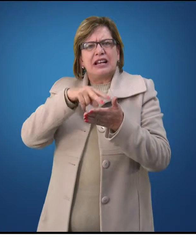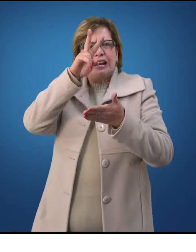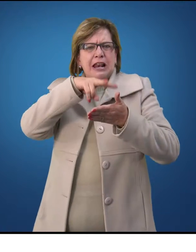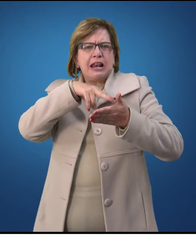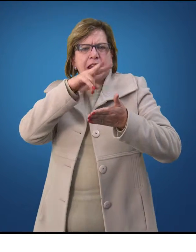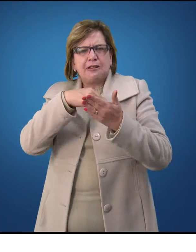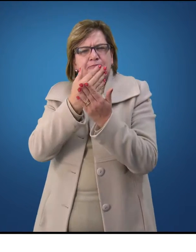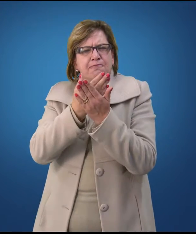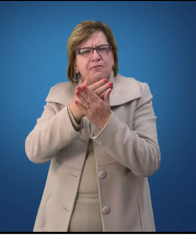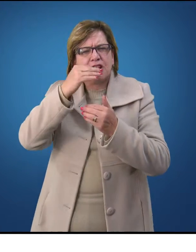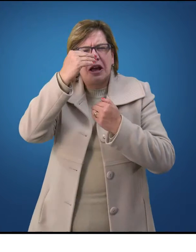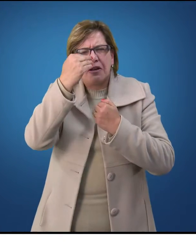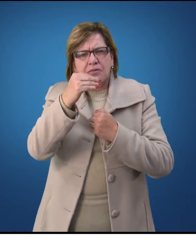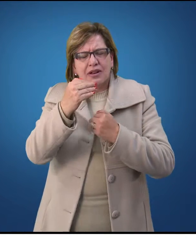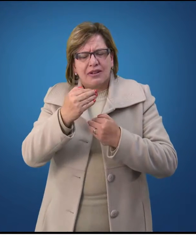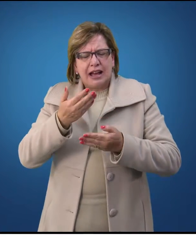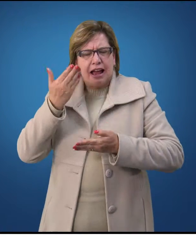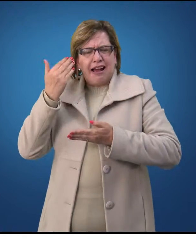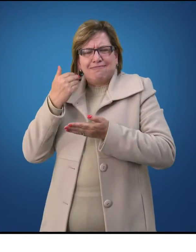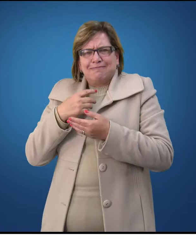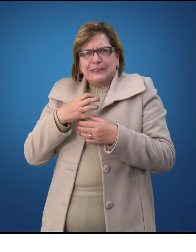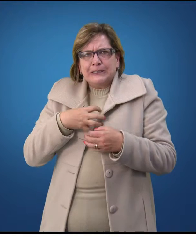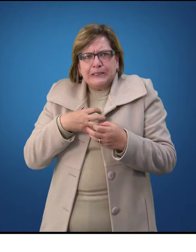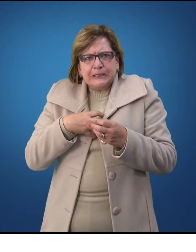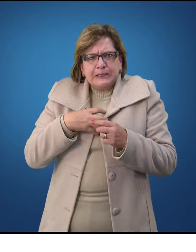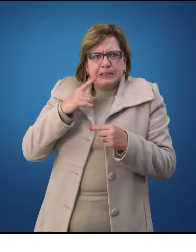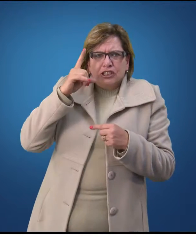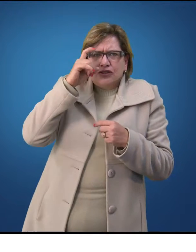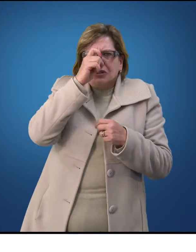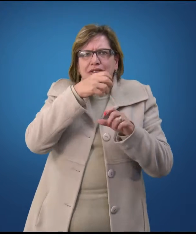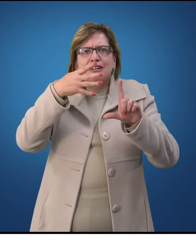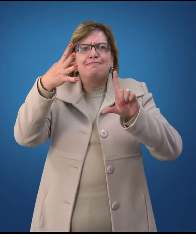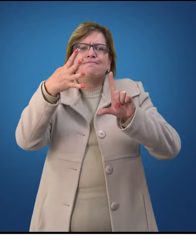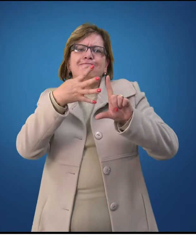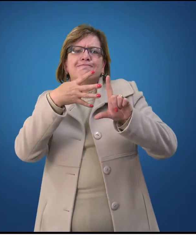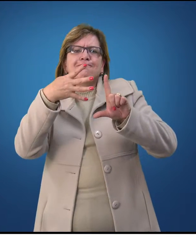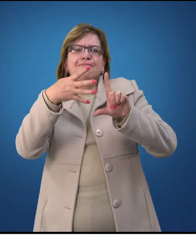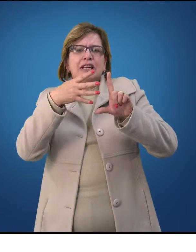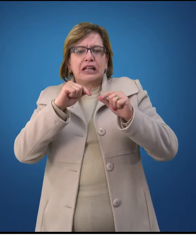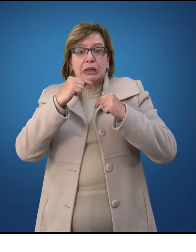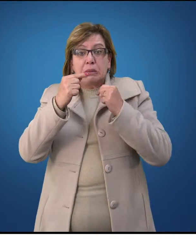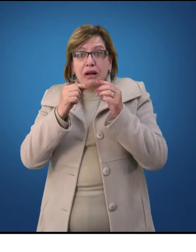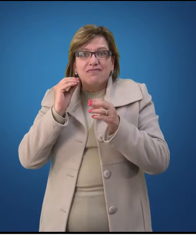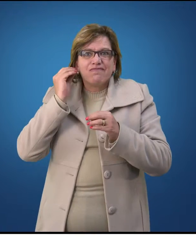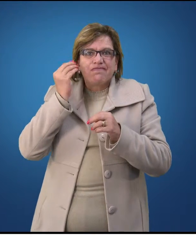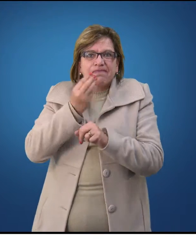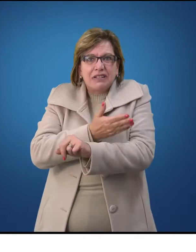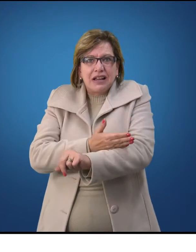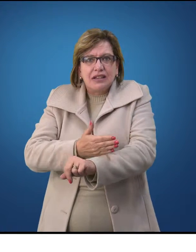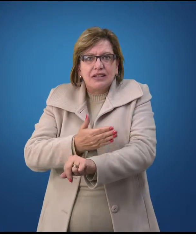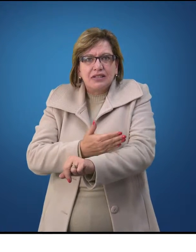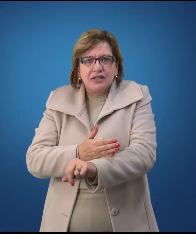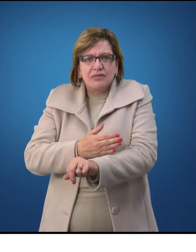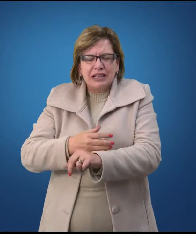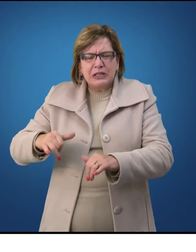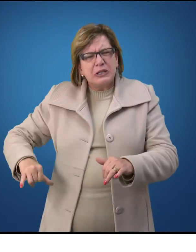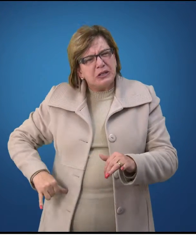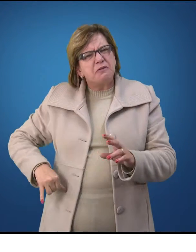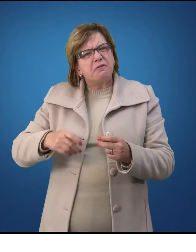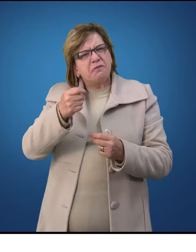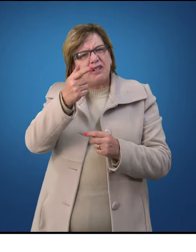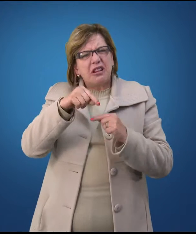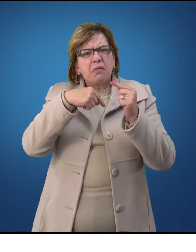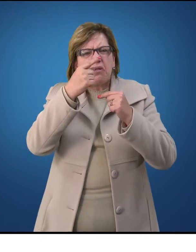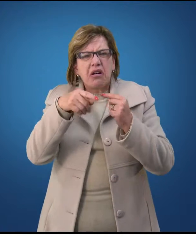provas. No começo, eu senti dificuldade para utilizar o ambiente virtual. Até me familiarizar, sofri um pouco. Mas depois que